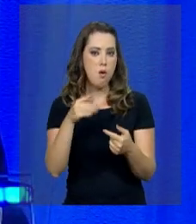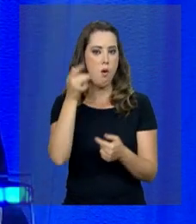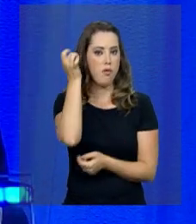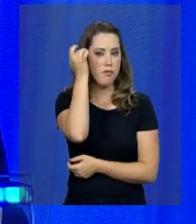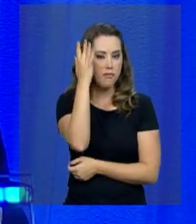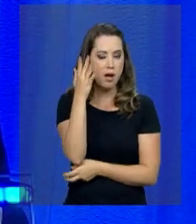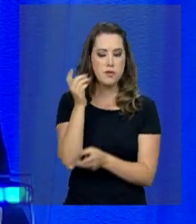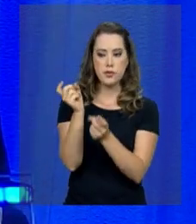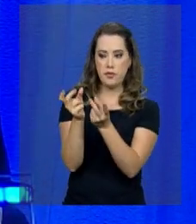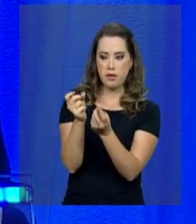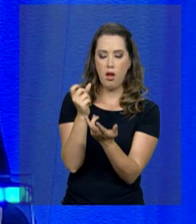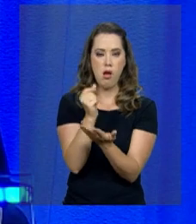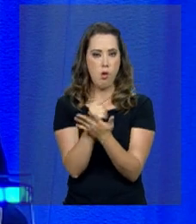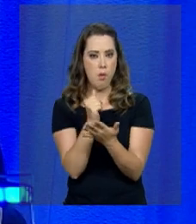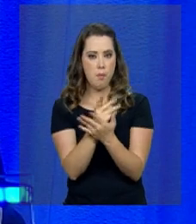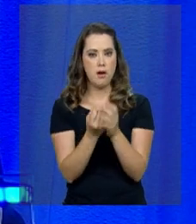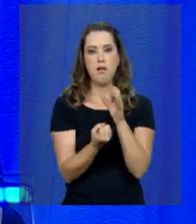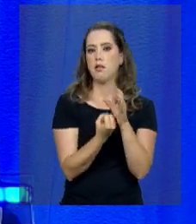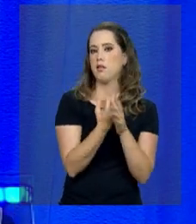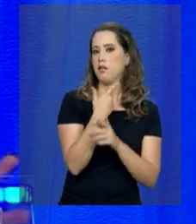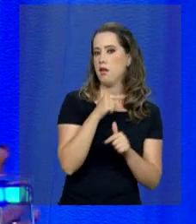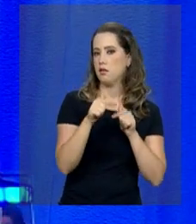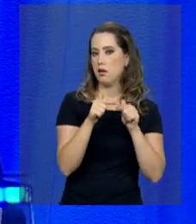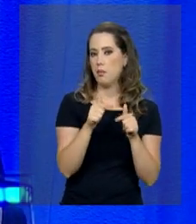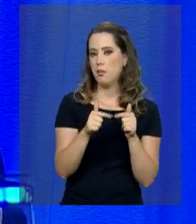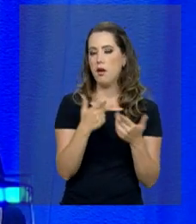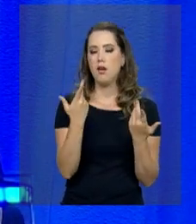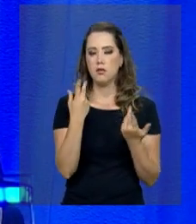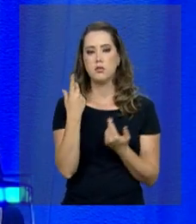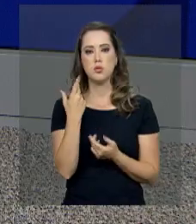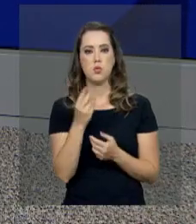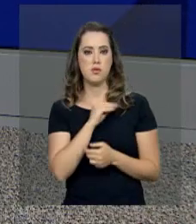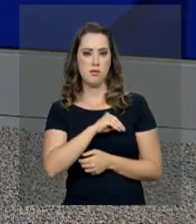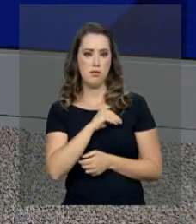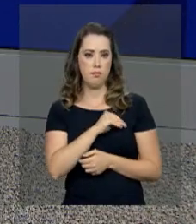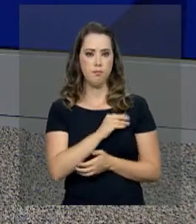investir, gerar empregos e, naturalmente, renda.